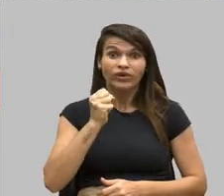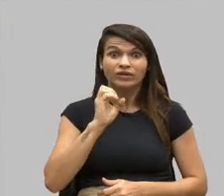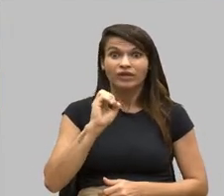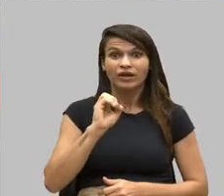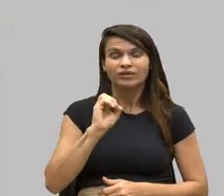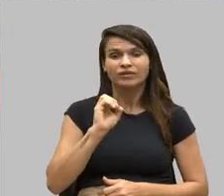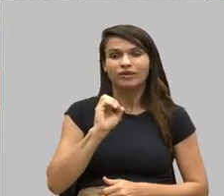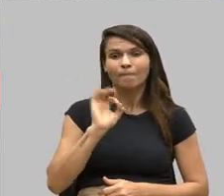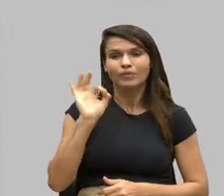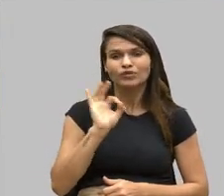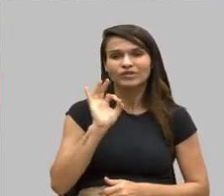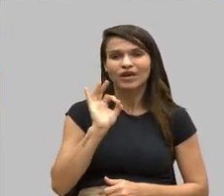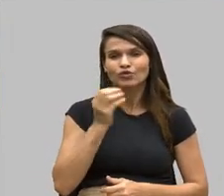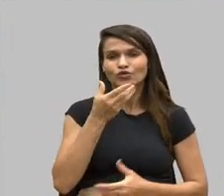Acontece a mesma coisa com as mulheres, quando elas...